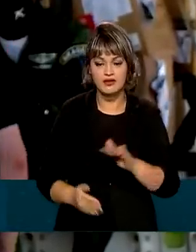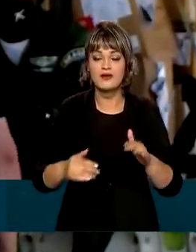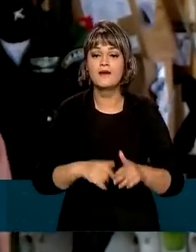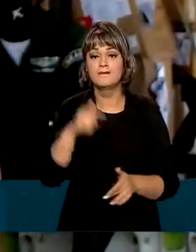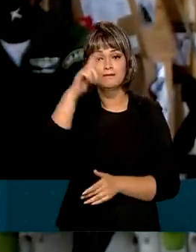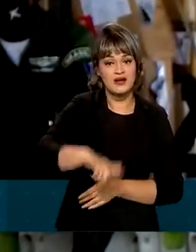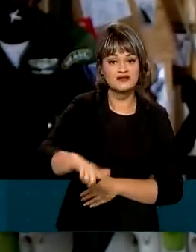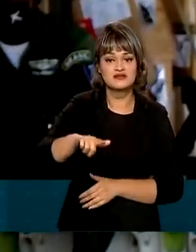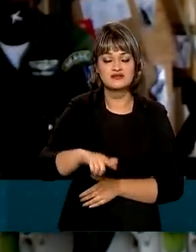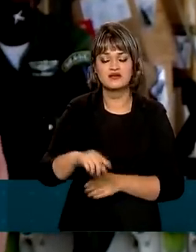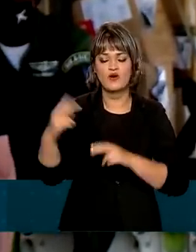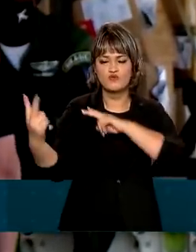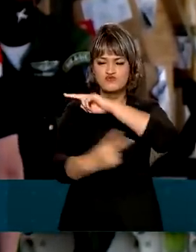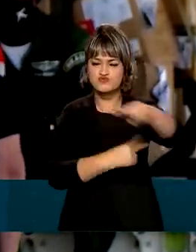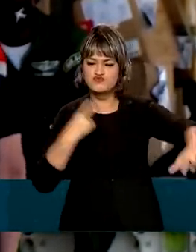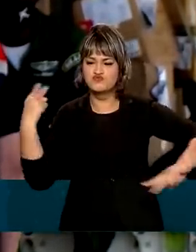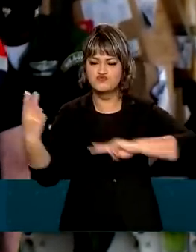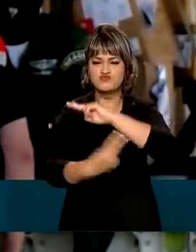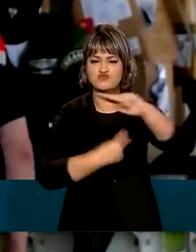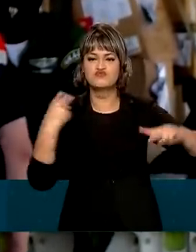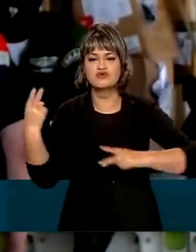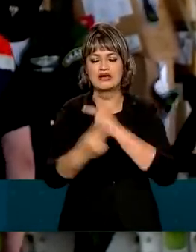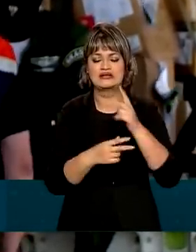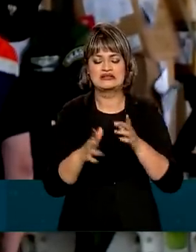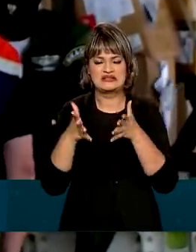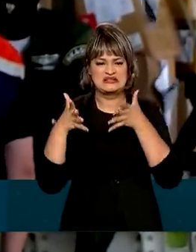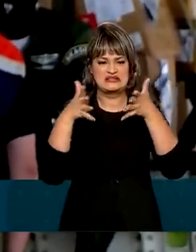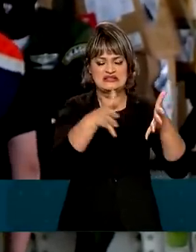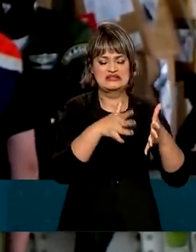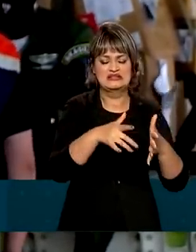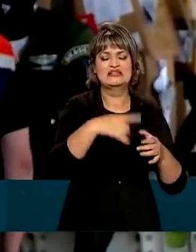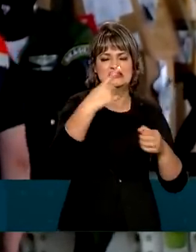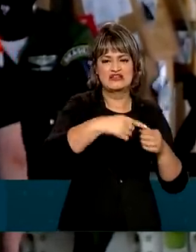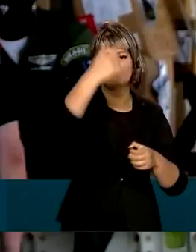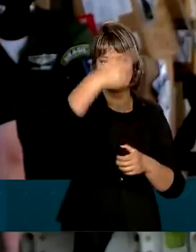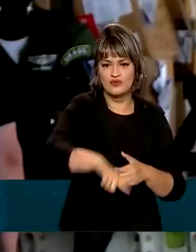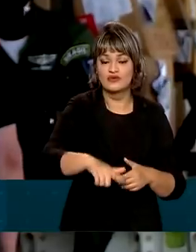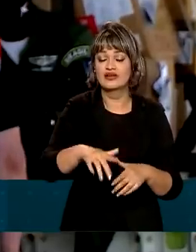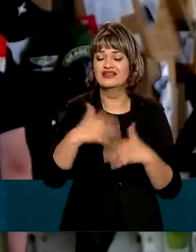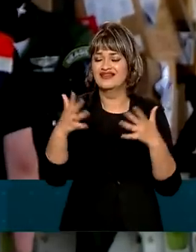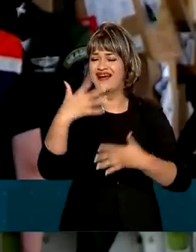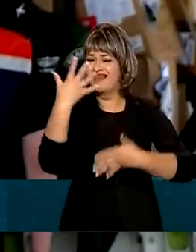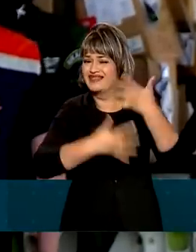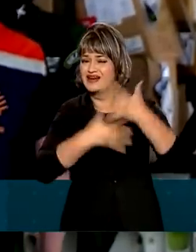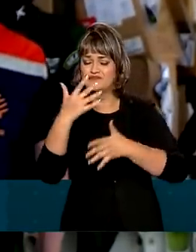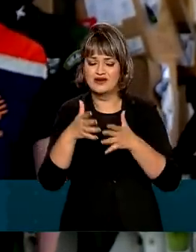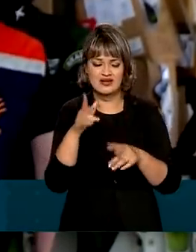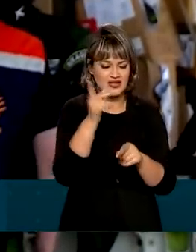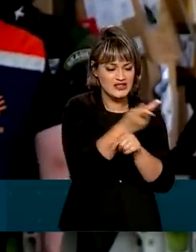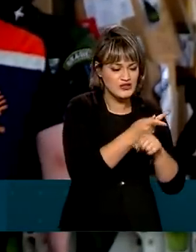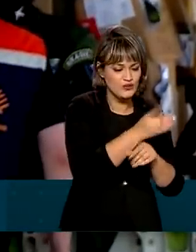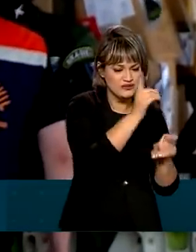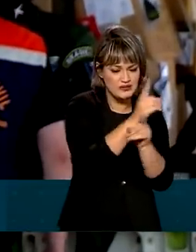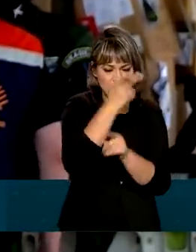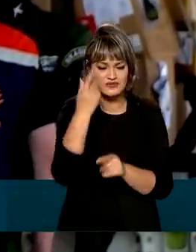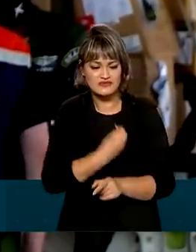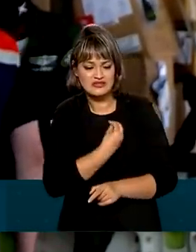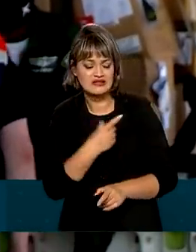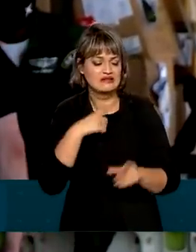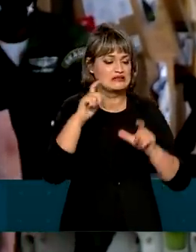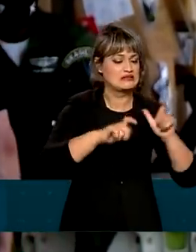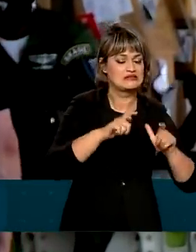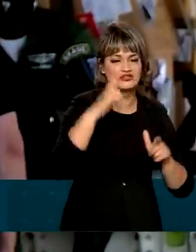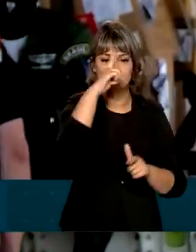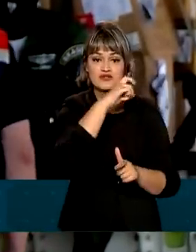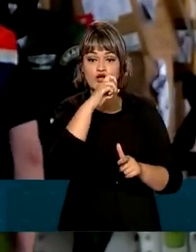Além disso, um ciclone tropical atingiu a região logo em seguida, o que dificulta o resgate de sobreviventes. A